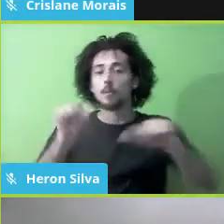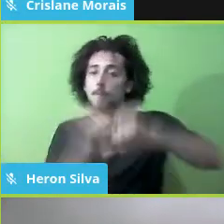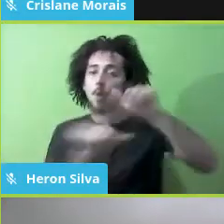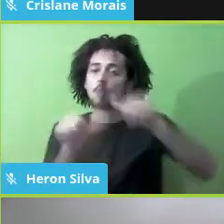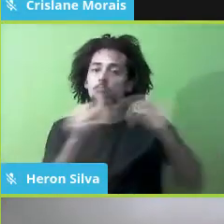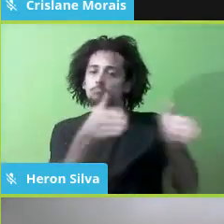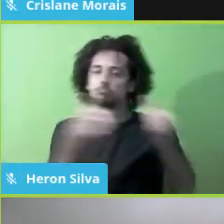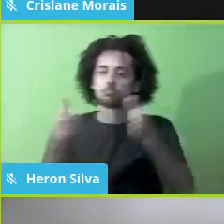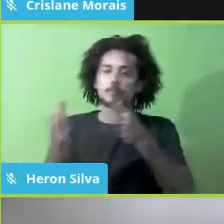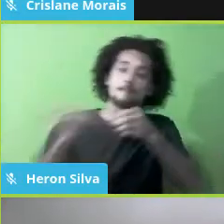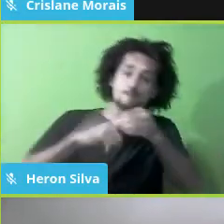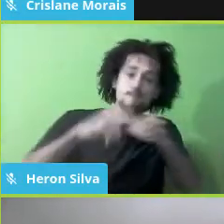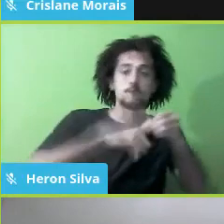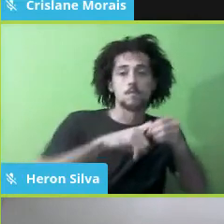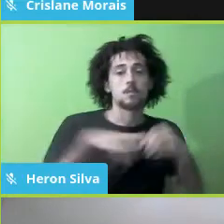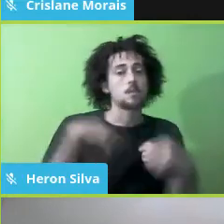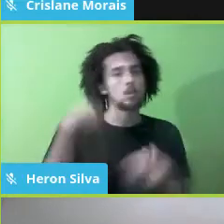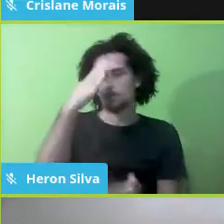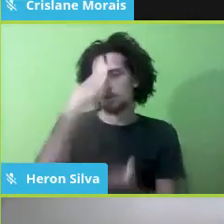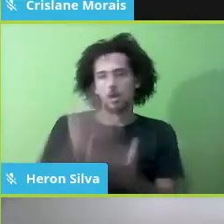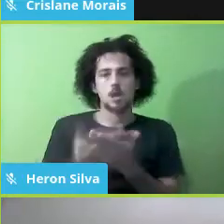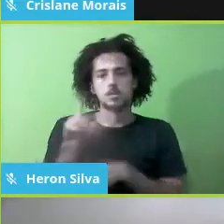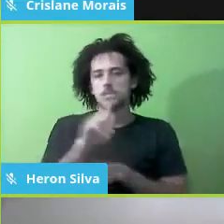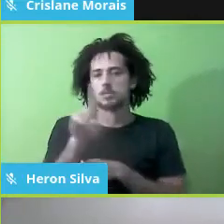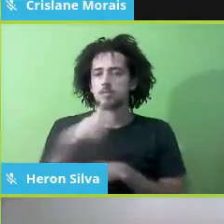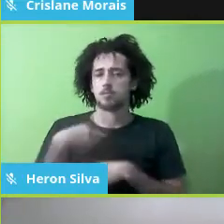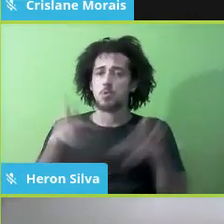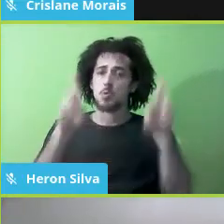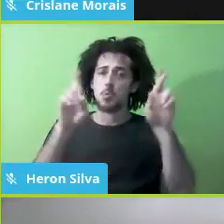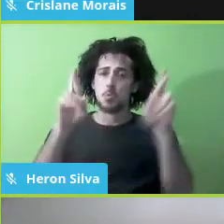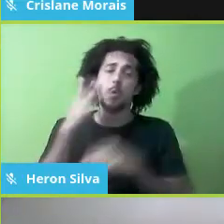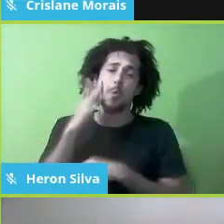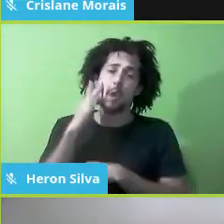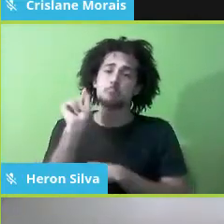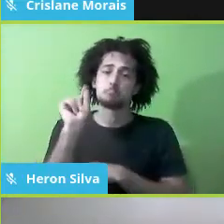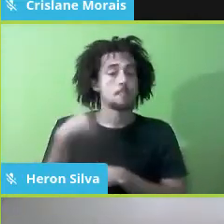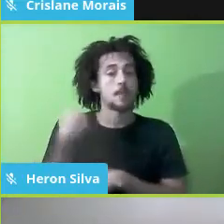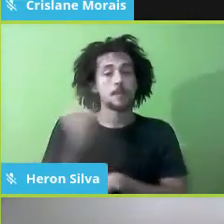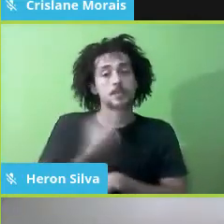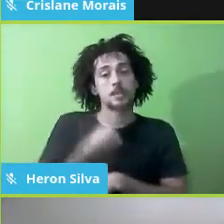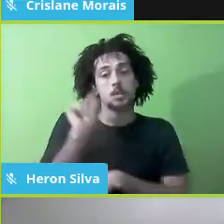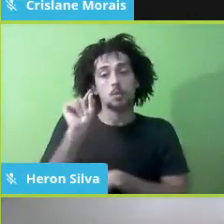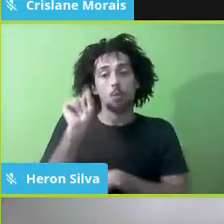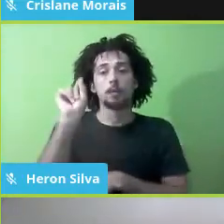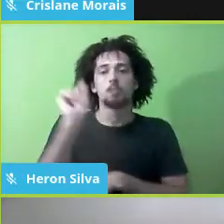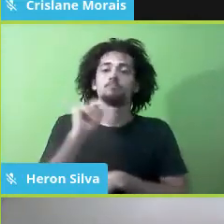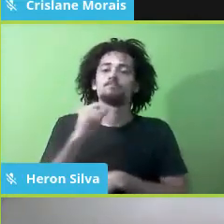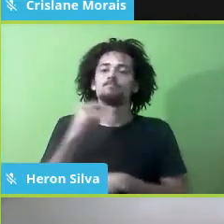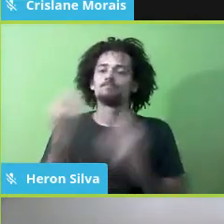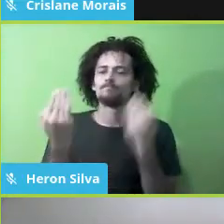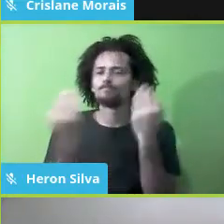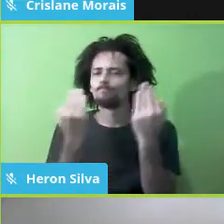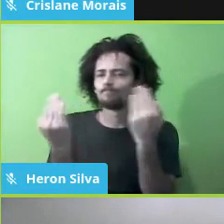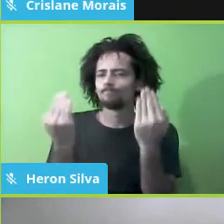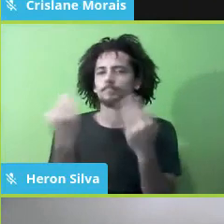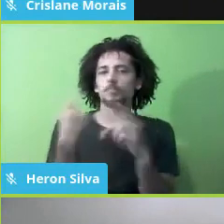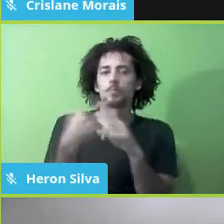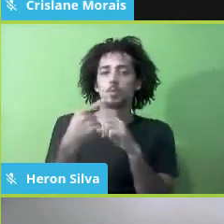acredito, ou pelo menos sou seriamente desconfiada, de que a gente possa avançar na democracia,